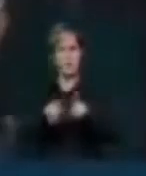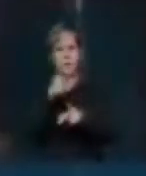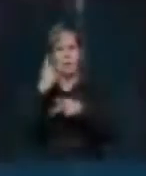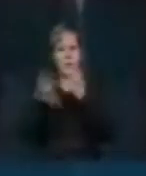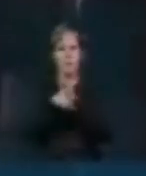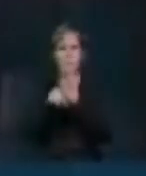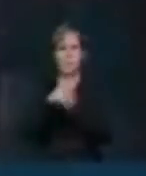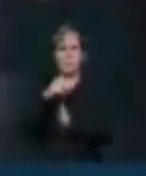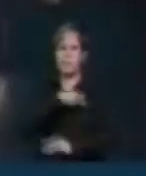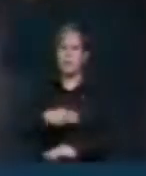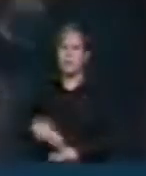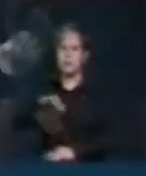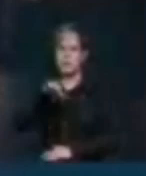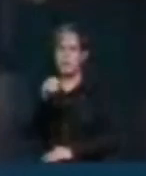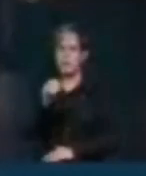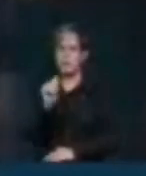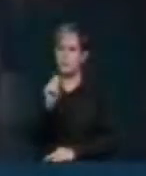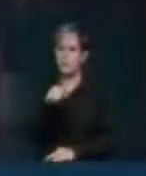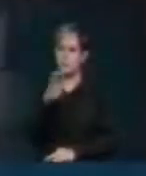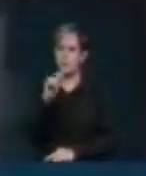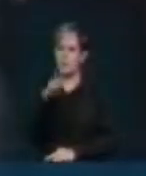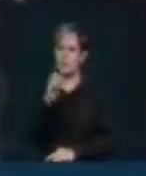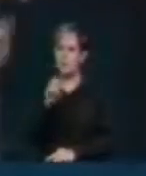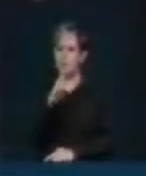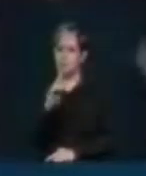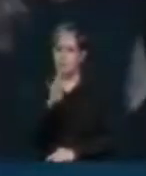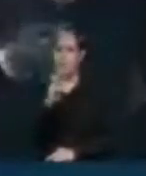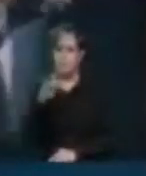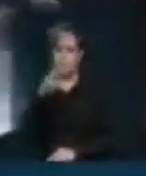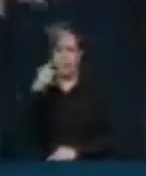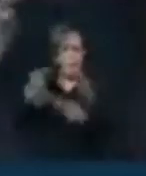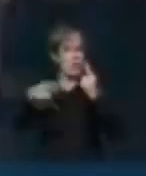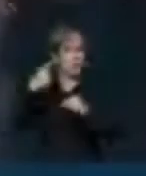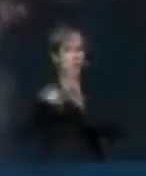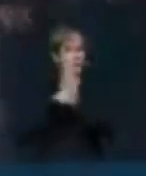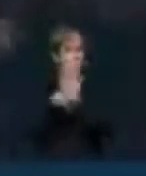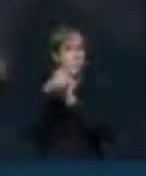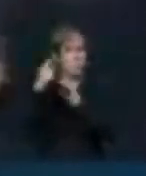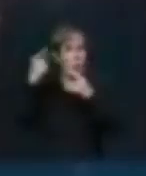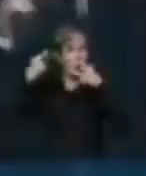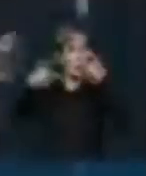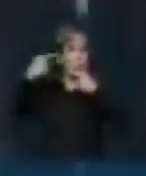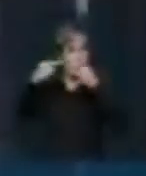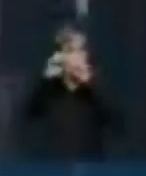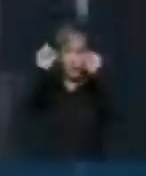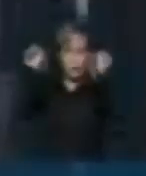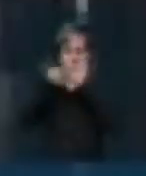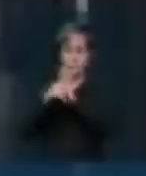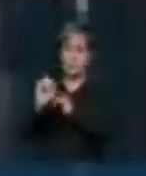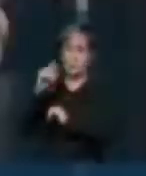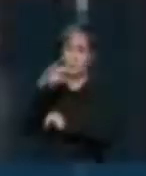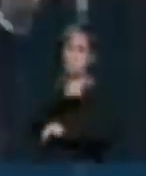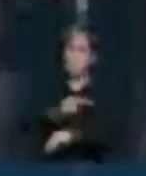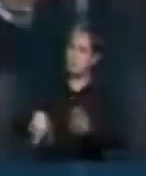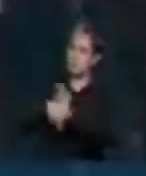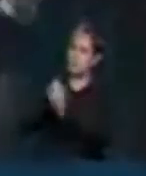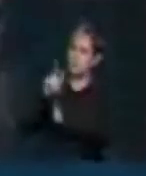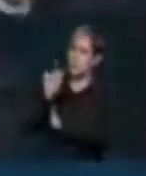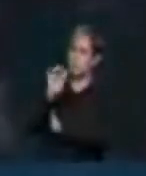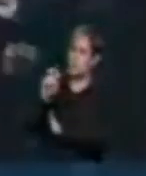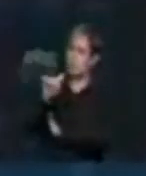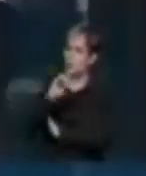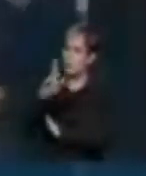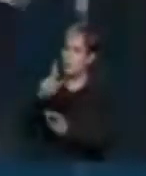Joaquim Barbosa, ocasião que abriu debate na própria corte com o ex-presidente do Supremo Gilmar Mendes. Os atos